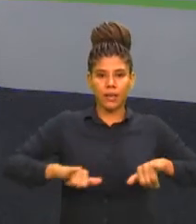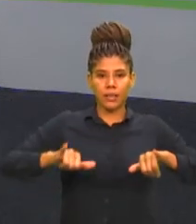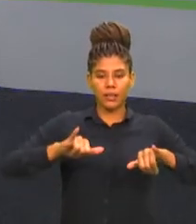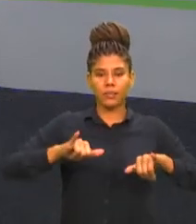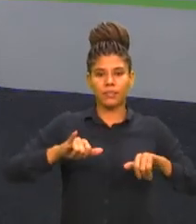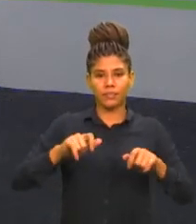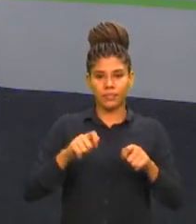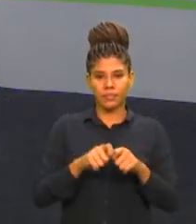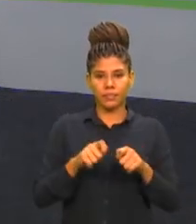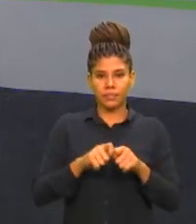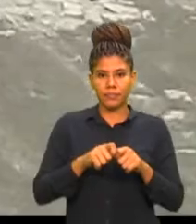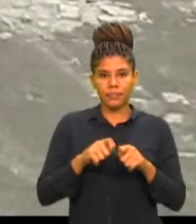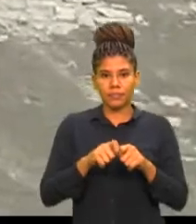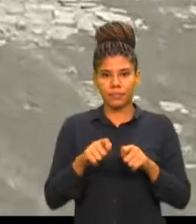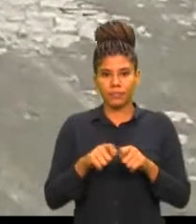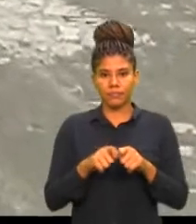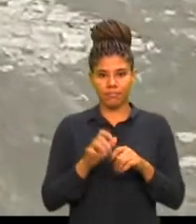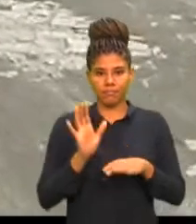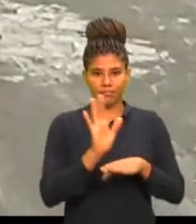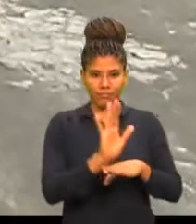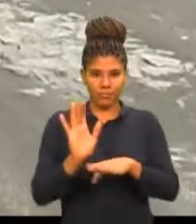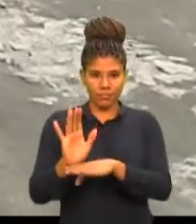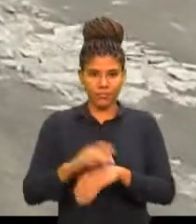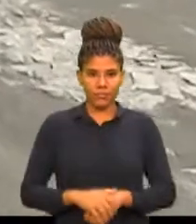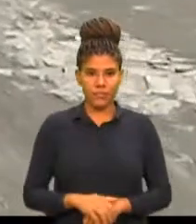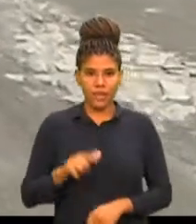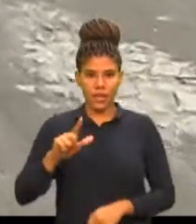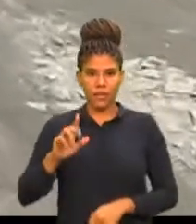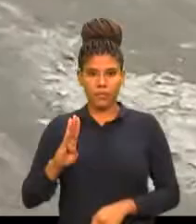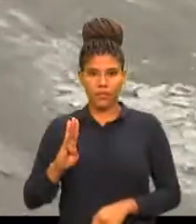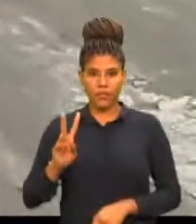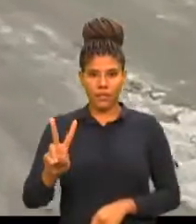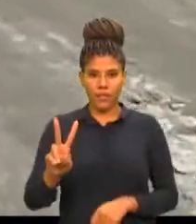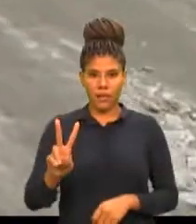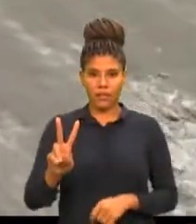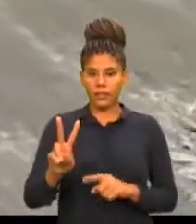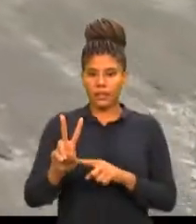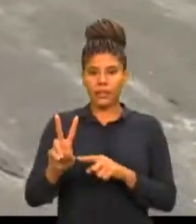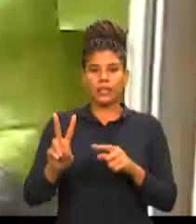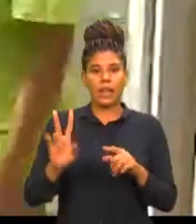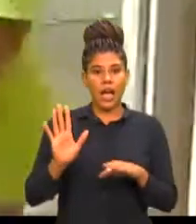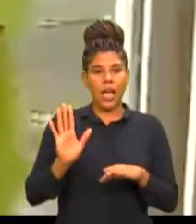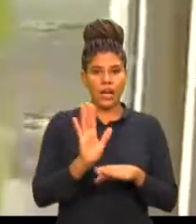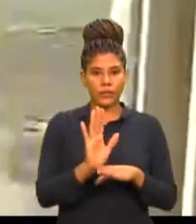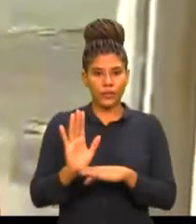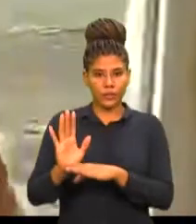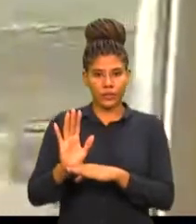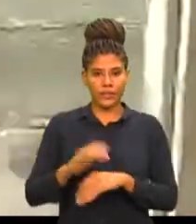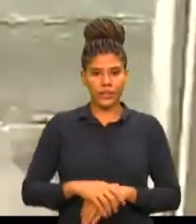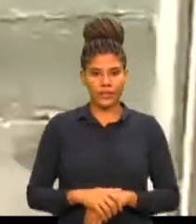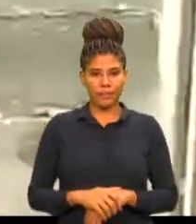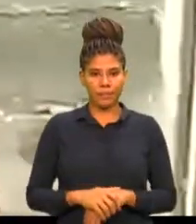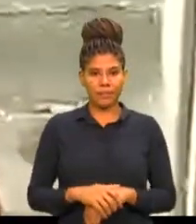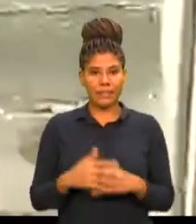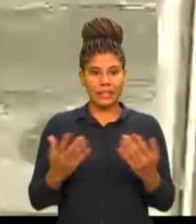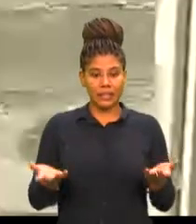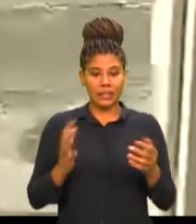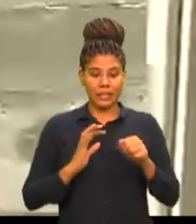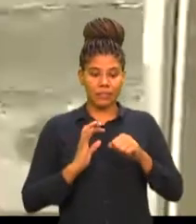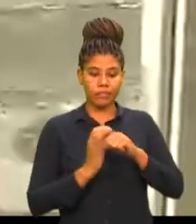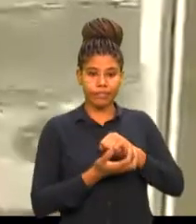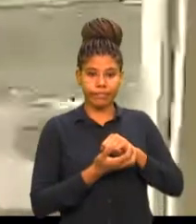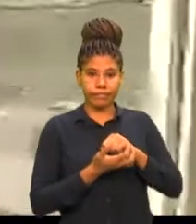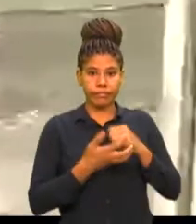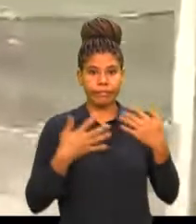Legião da Boa Vontade. A fome é um problema que o Brasil enfrenta há gerações. E com a pandemia do coronavírus,